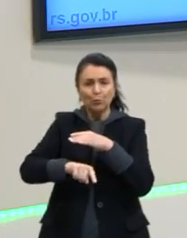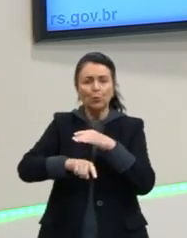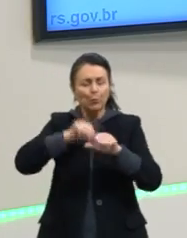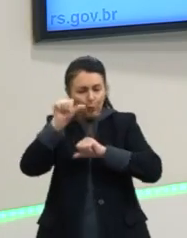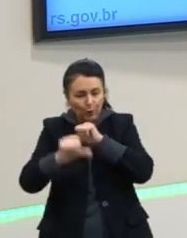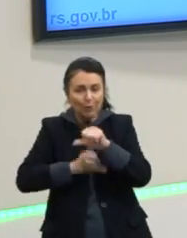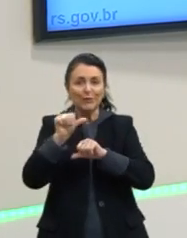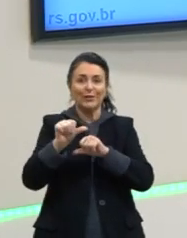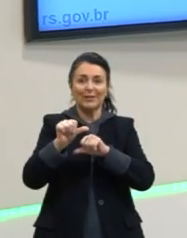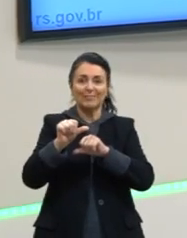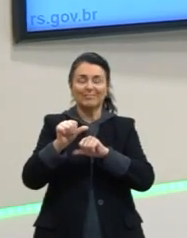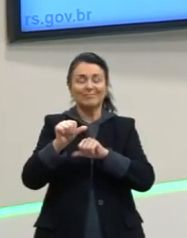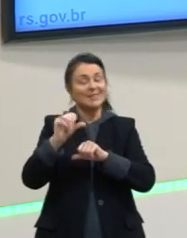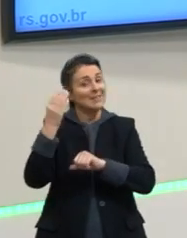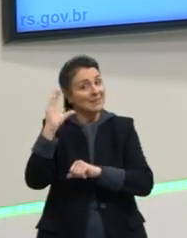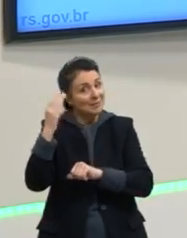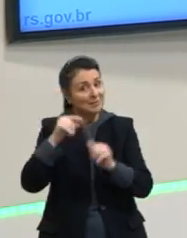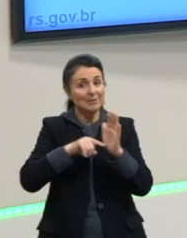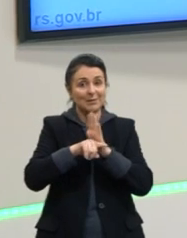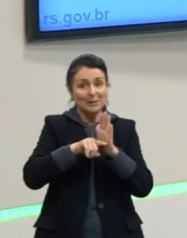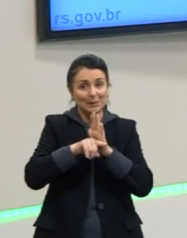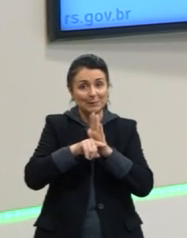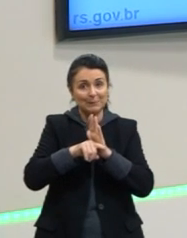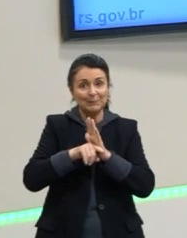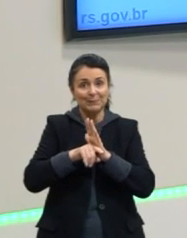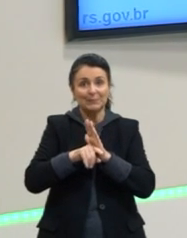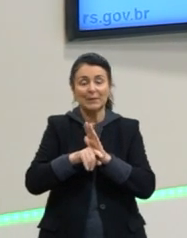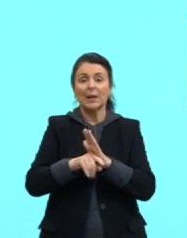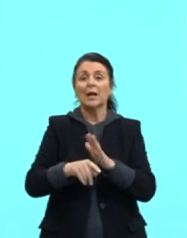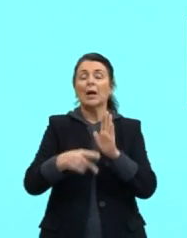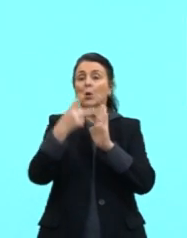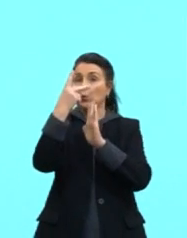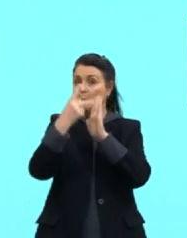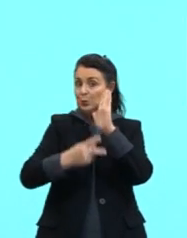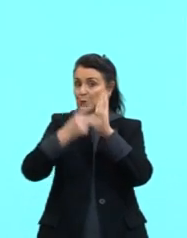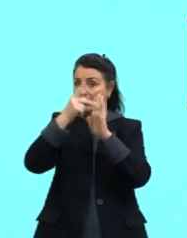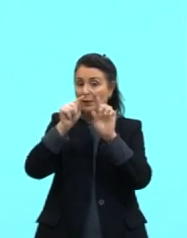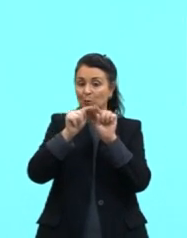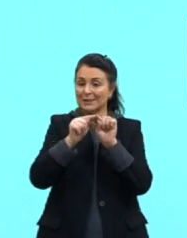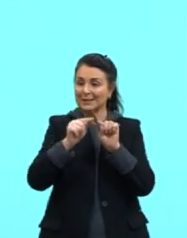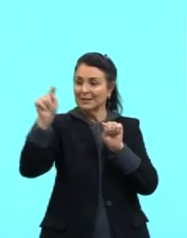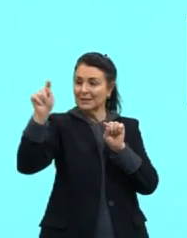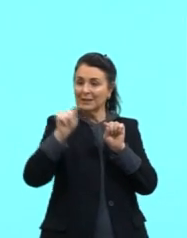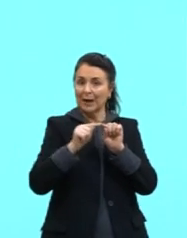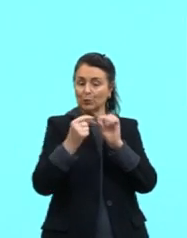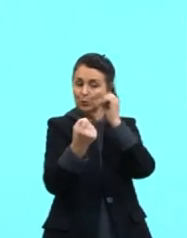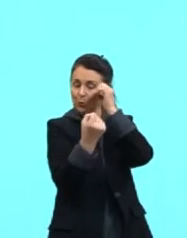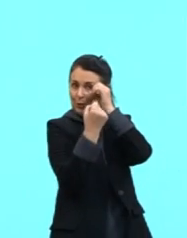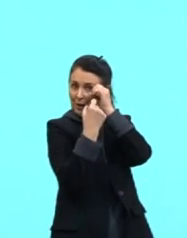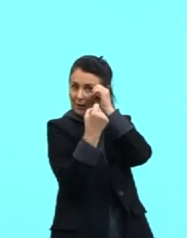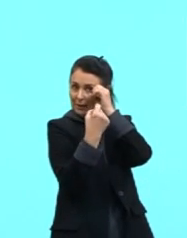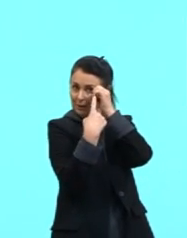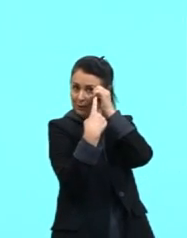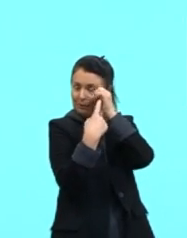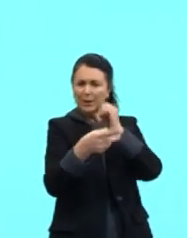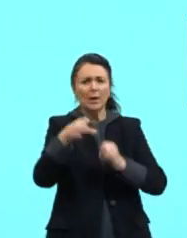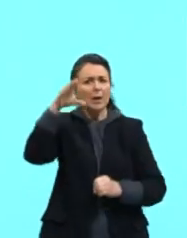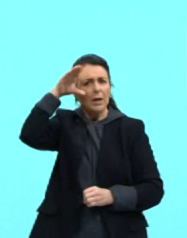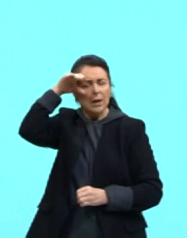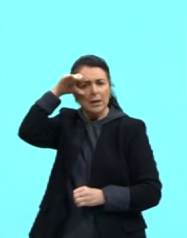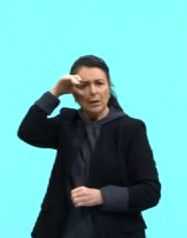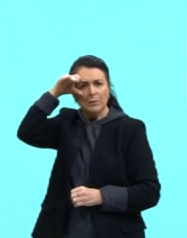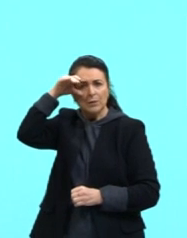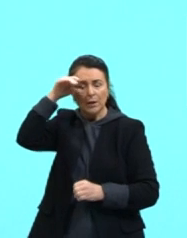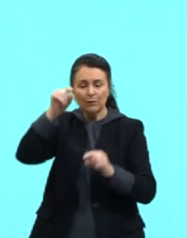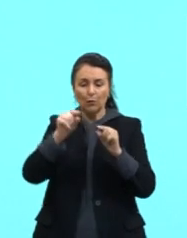constrói a ciência, tá? Aqui, então, os planos inclinados, né? O Galileu, ele observou que quanto maior